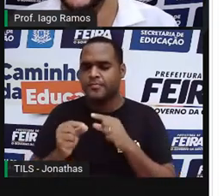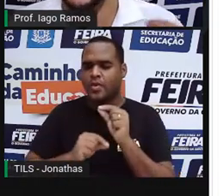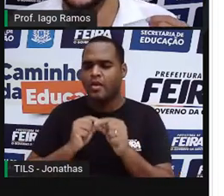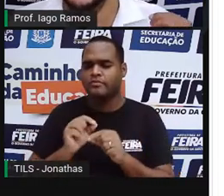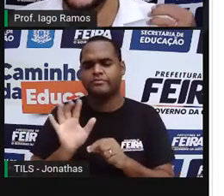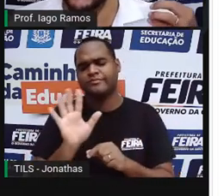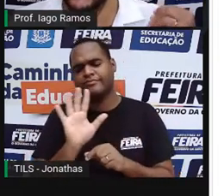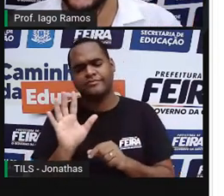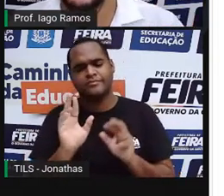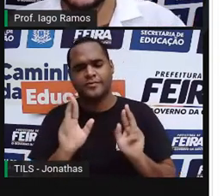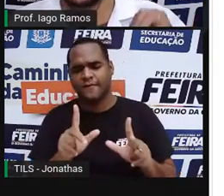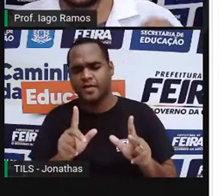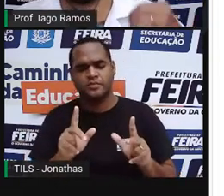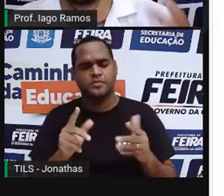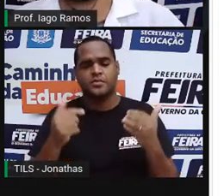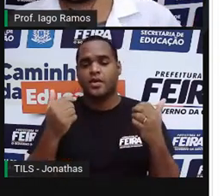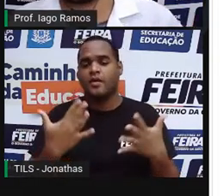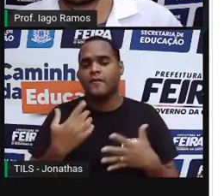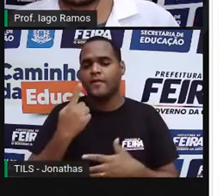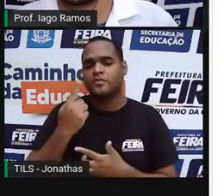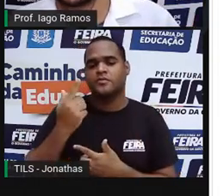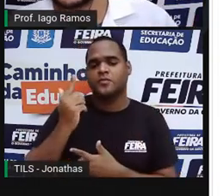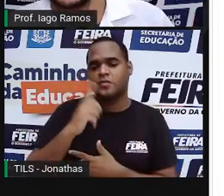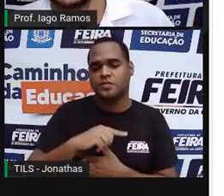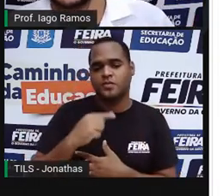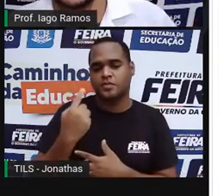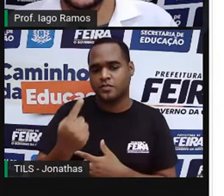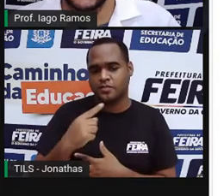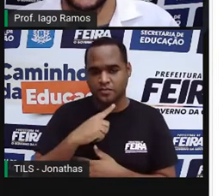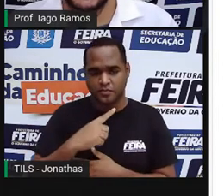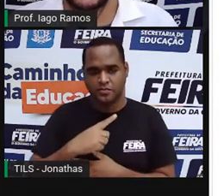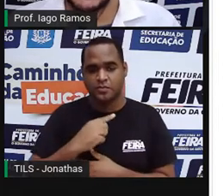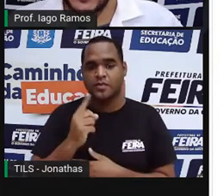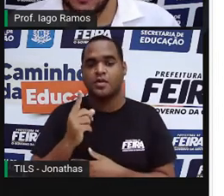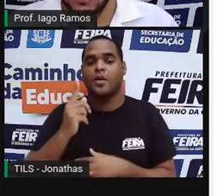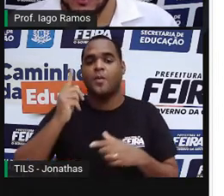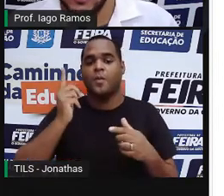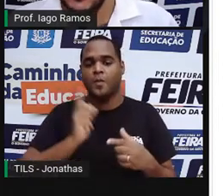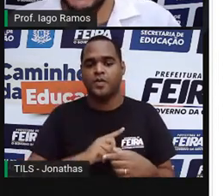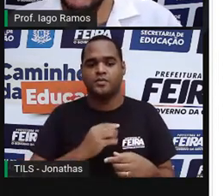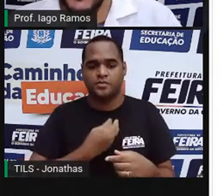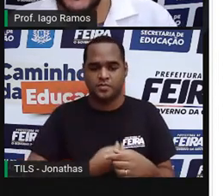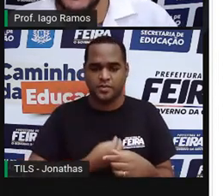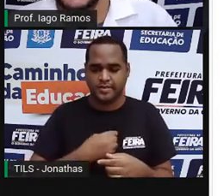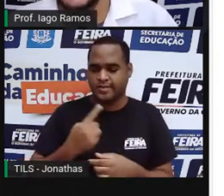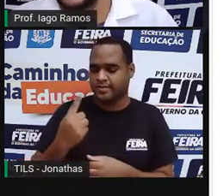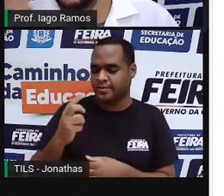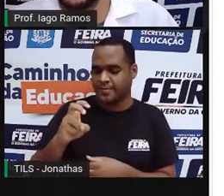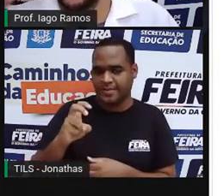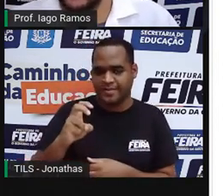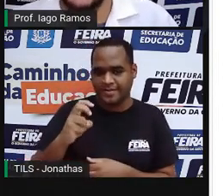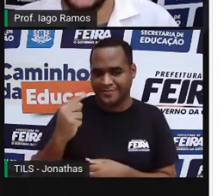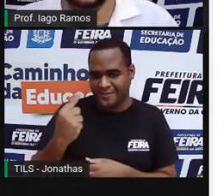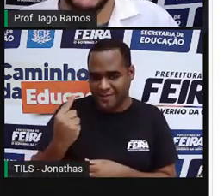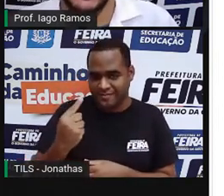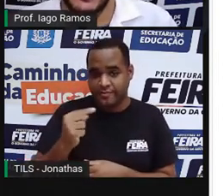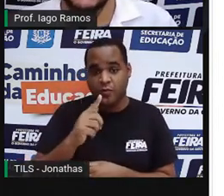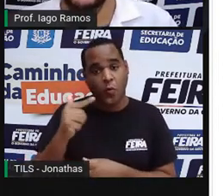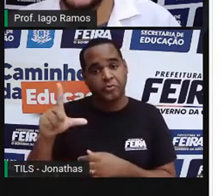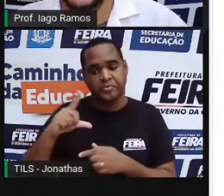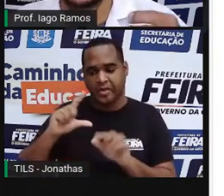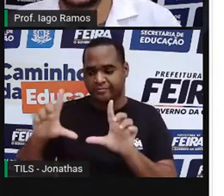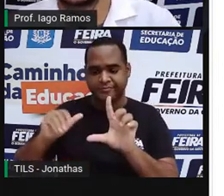né? O fato de um gol ser marcado aos 15 minutos do primeiro tempo não garante que outro gol seja